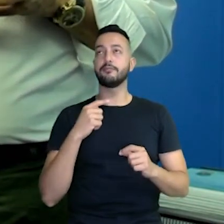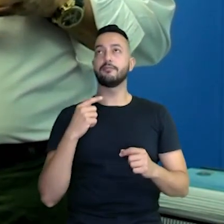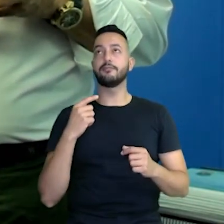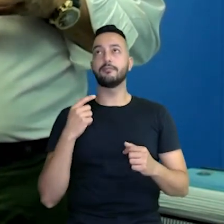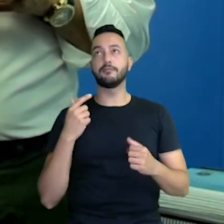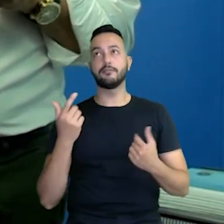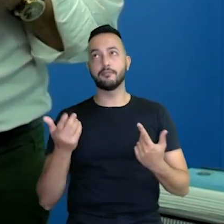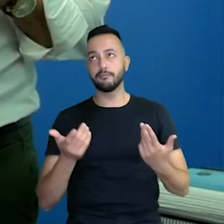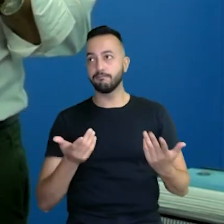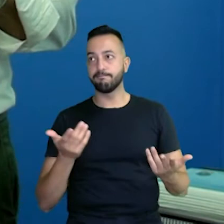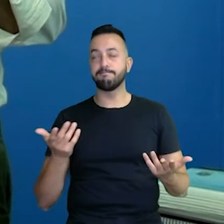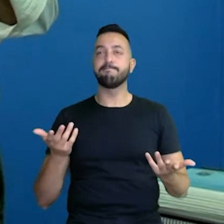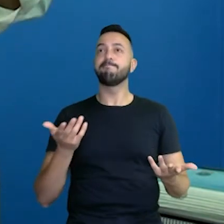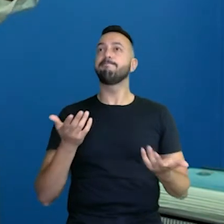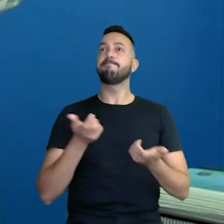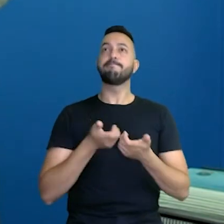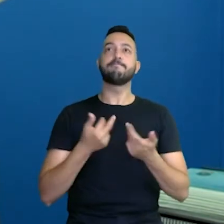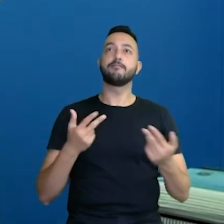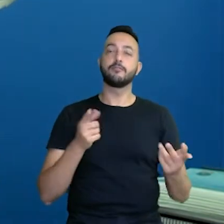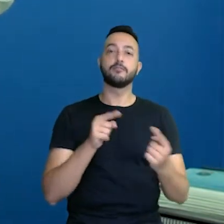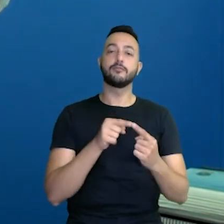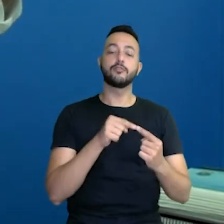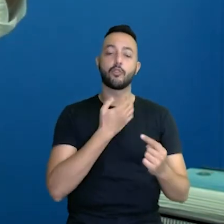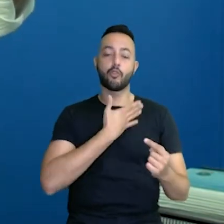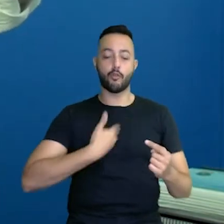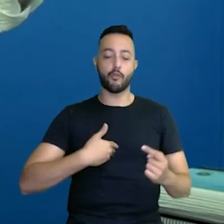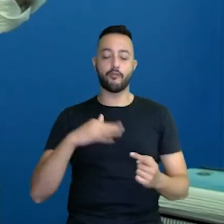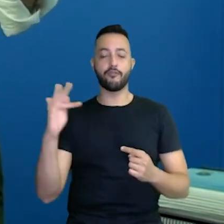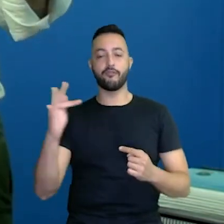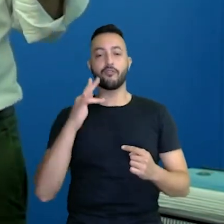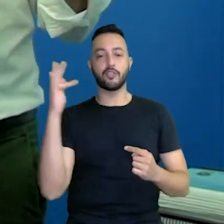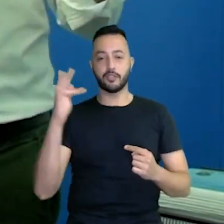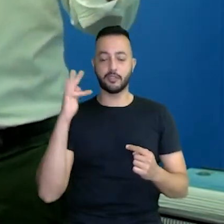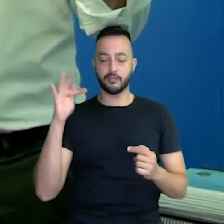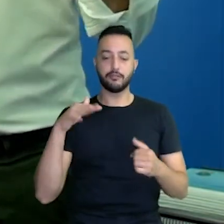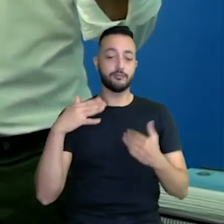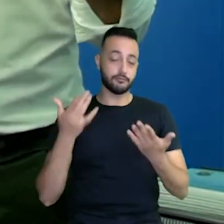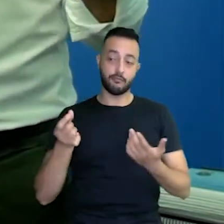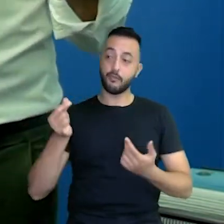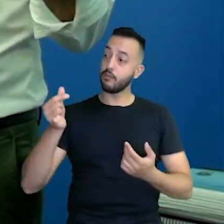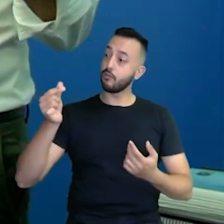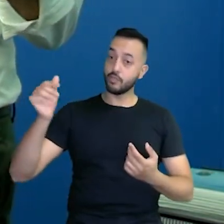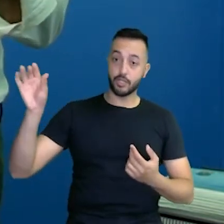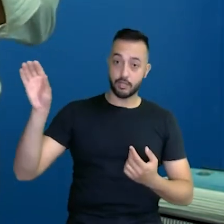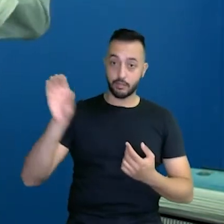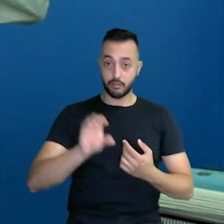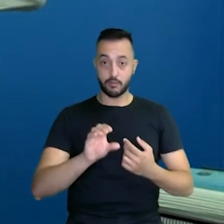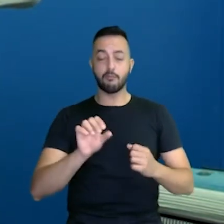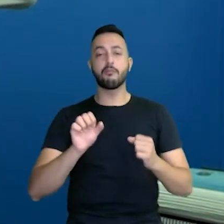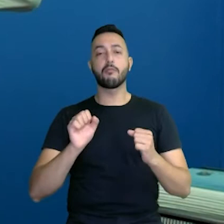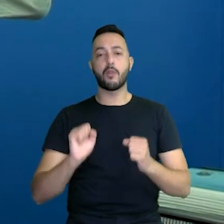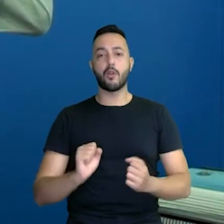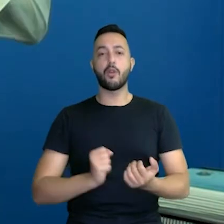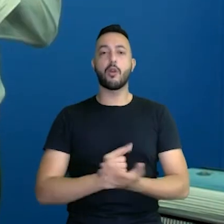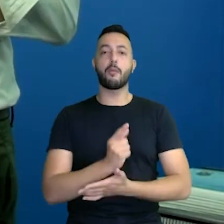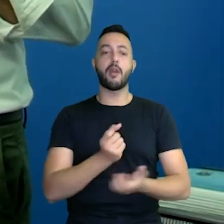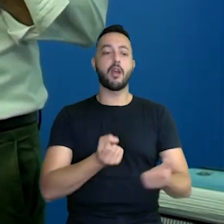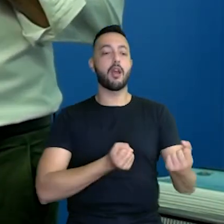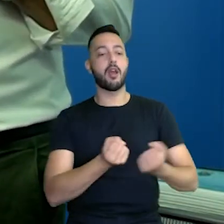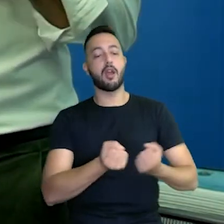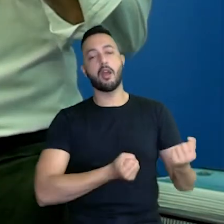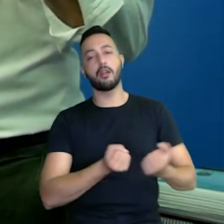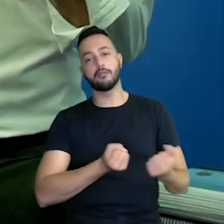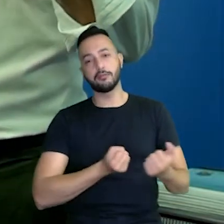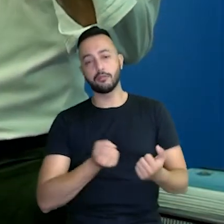coisa que está relacionada ao governo federal, ou seja, o dinheiro que pode-se ter para comprar um veículo,